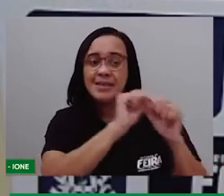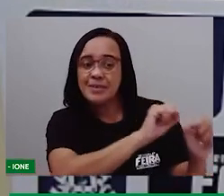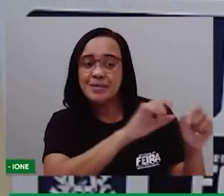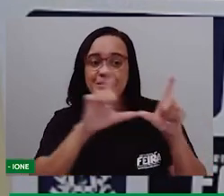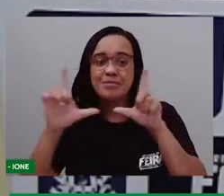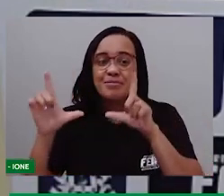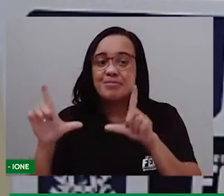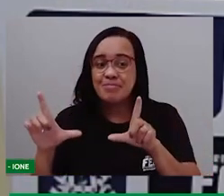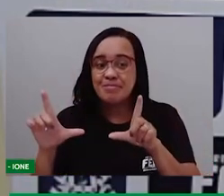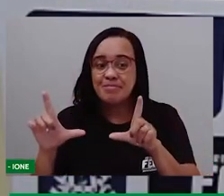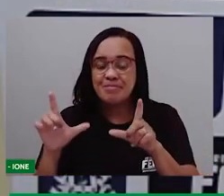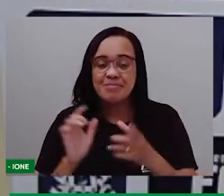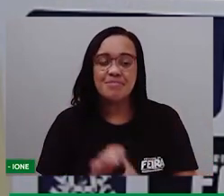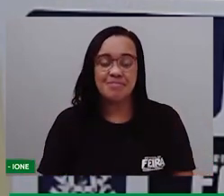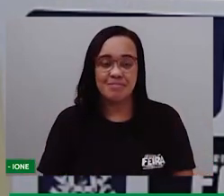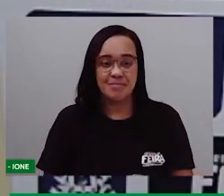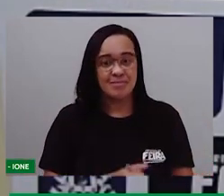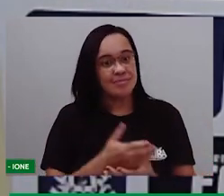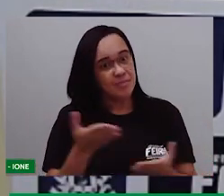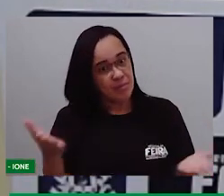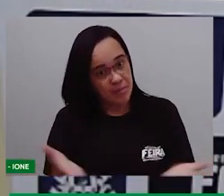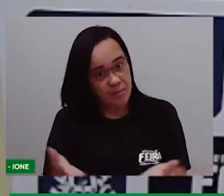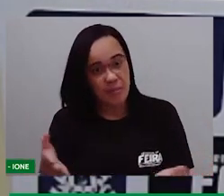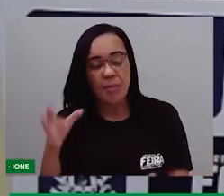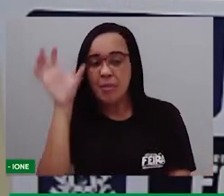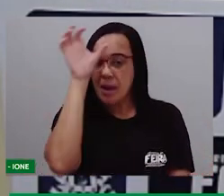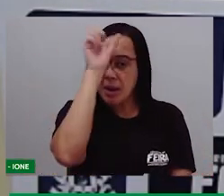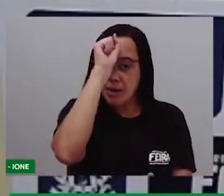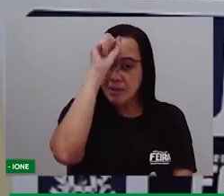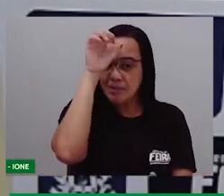Então, nessa aula, a gente aprendeu